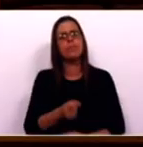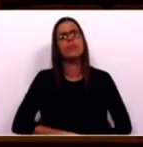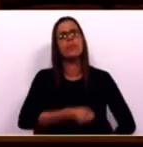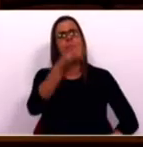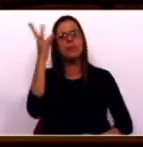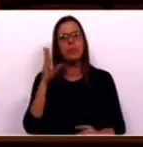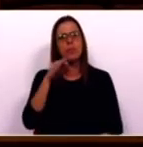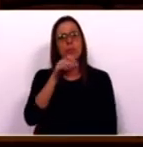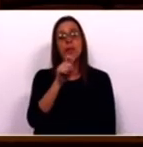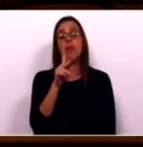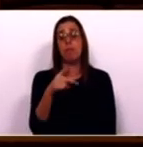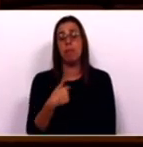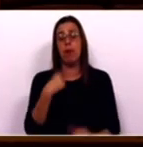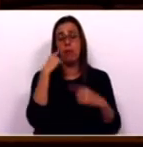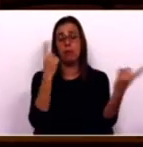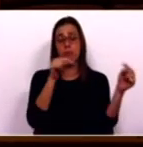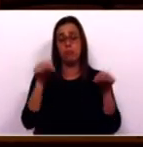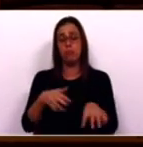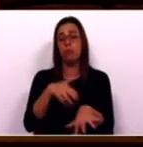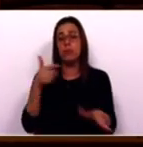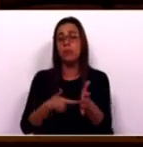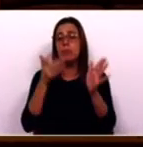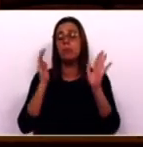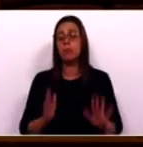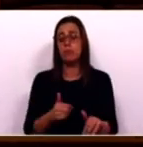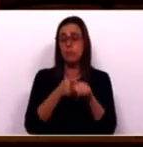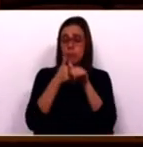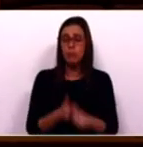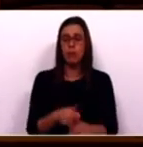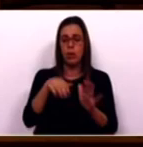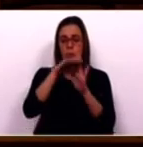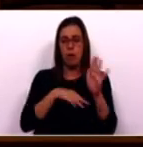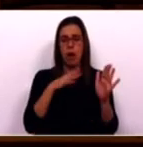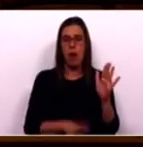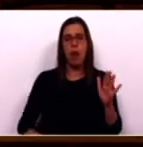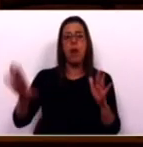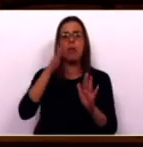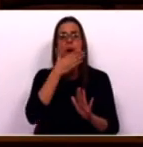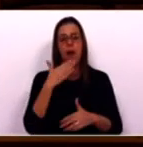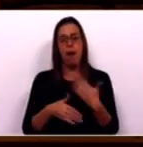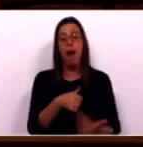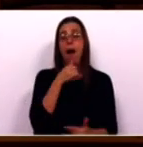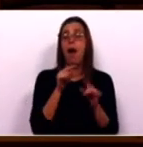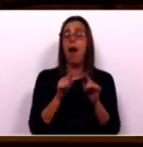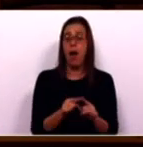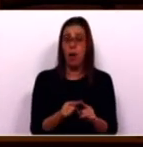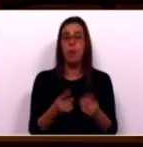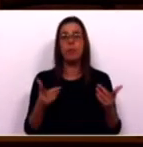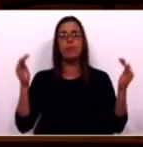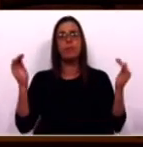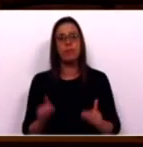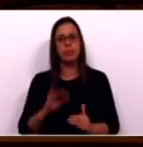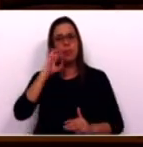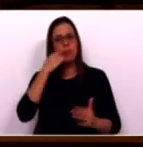quantas vezes o PEV trouxe ao Parlamento a necessidade de se cumprir o Programa Nacional para o uso eficiente da água, de modo a